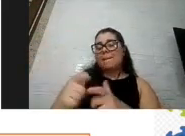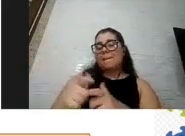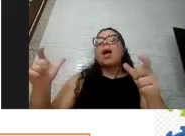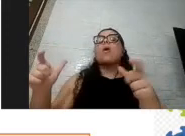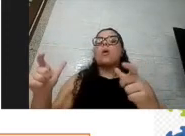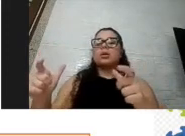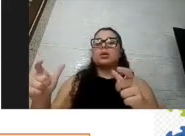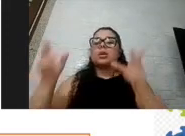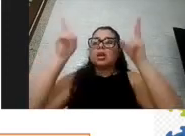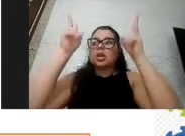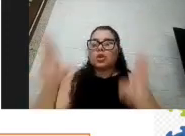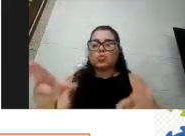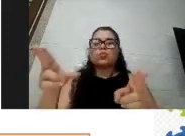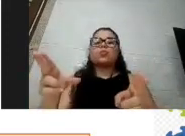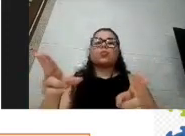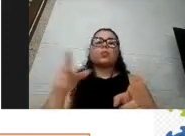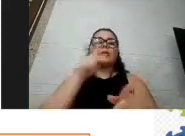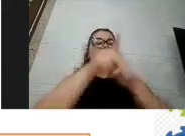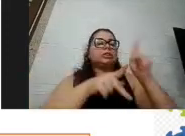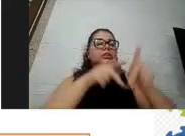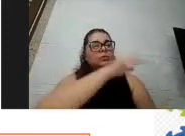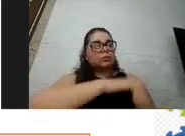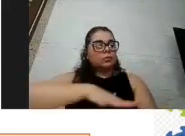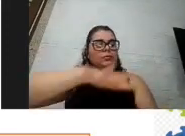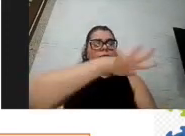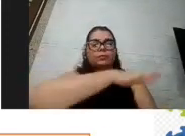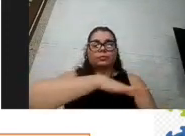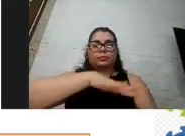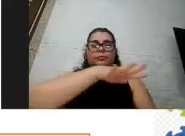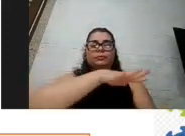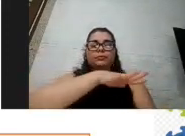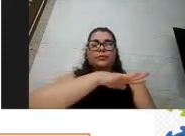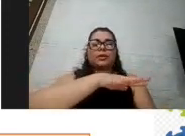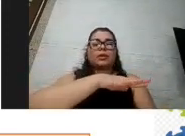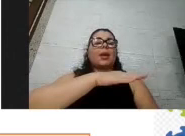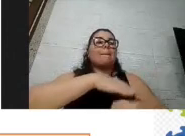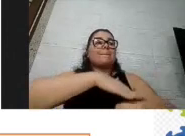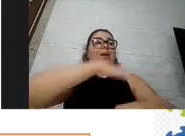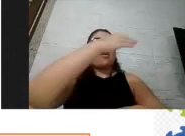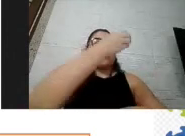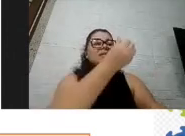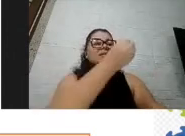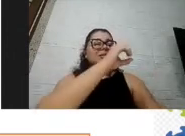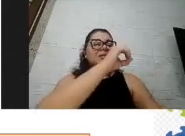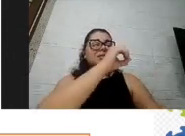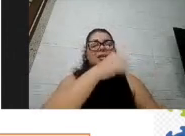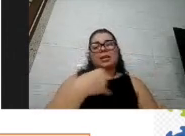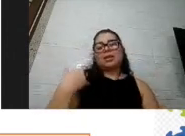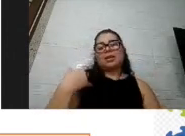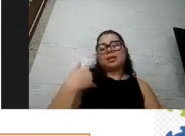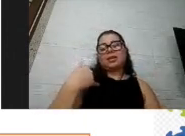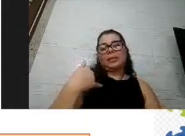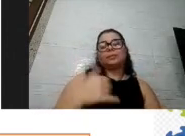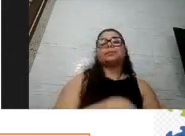na população geral esse risco de morte é maior nos acima de 60 anos né vocês já ouviram falar isso que